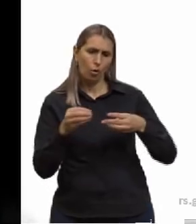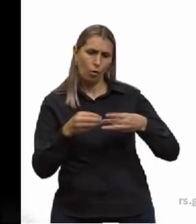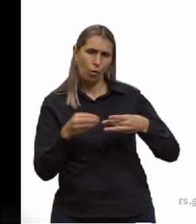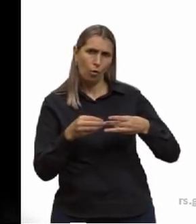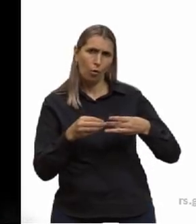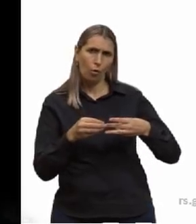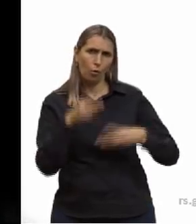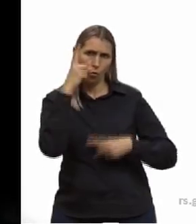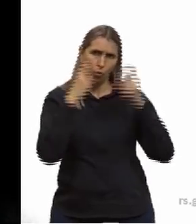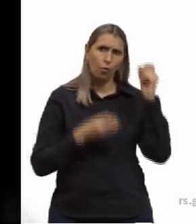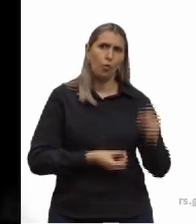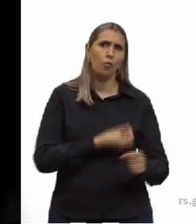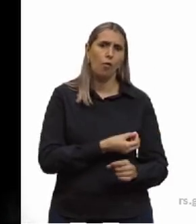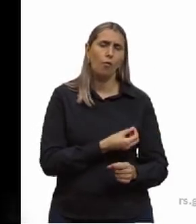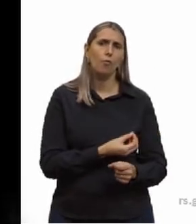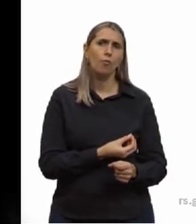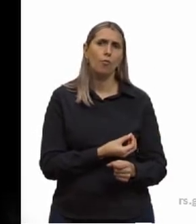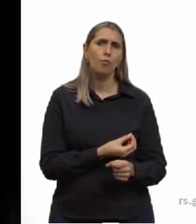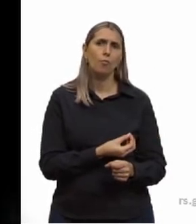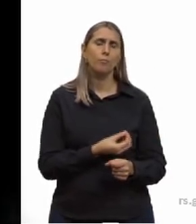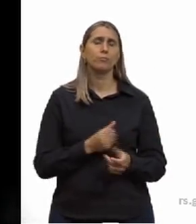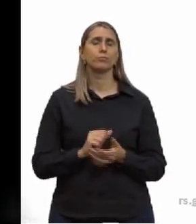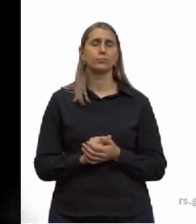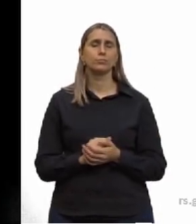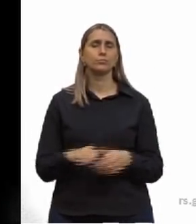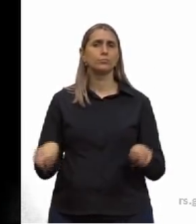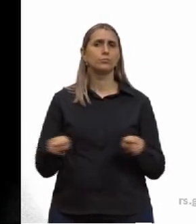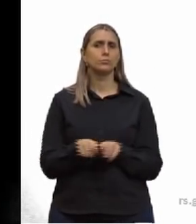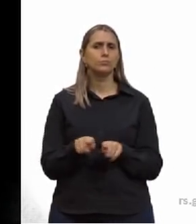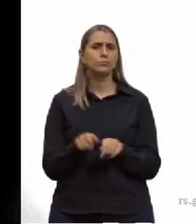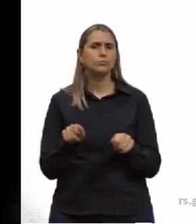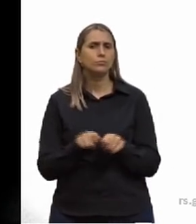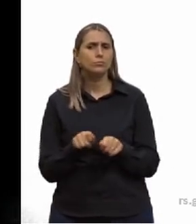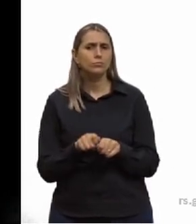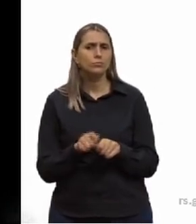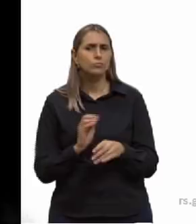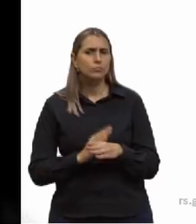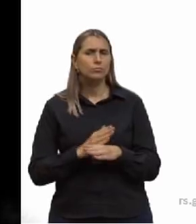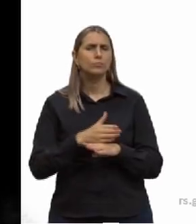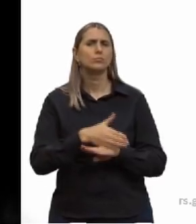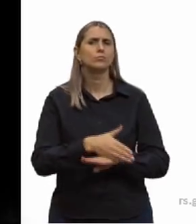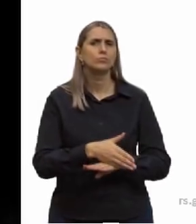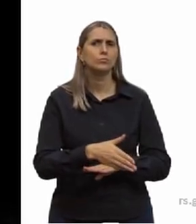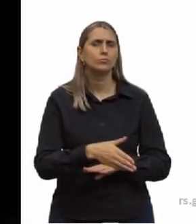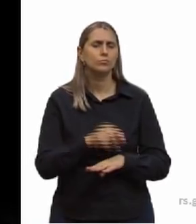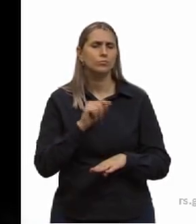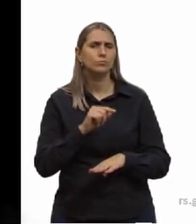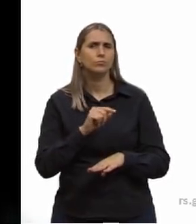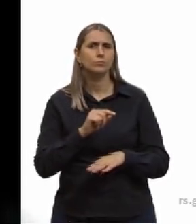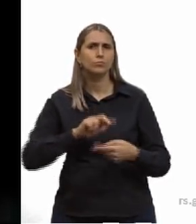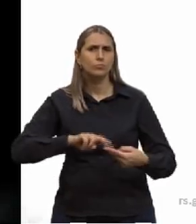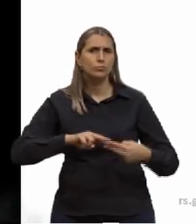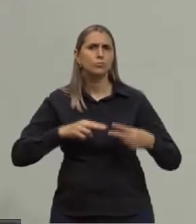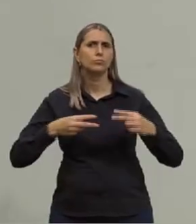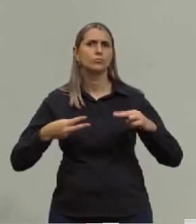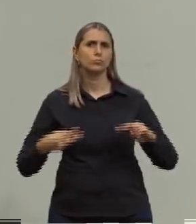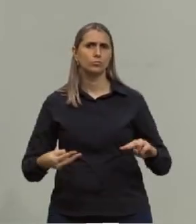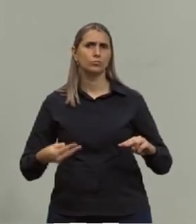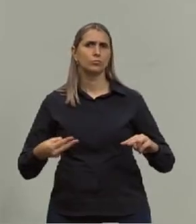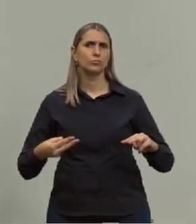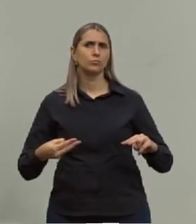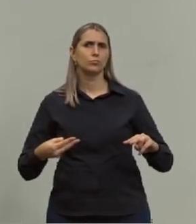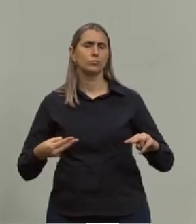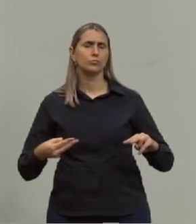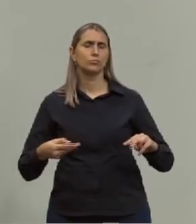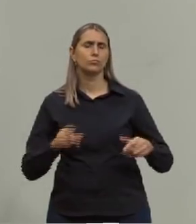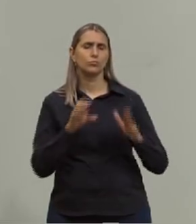vivos, exatamente. E então fazendo uma já introdução a essa parte da genética por conta de